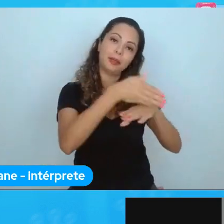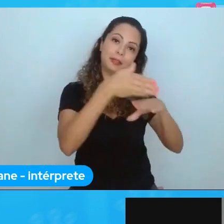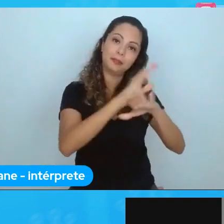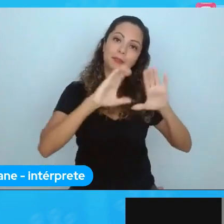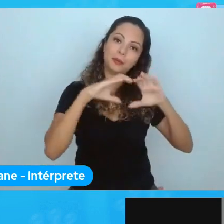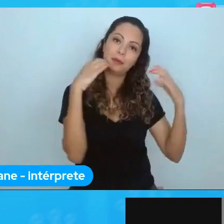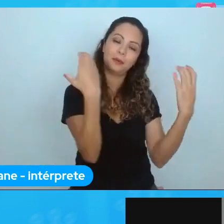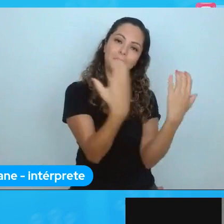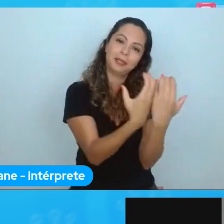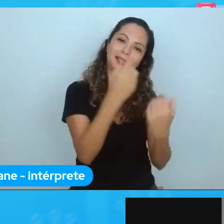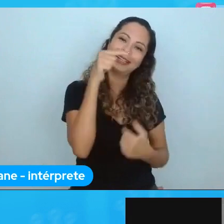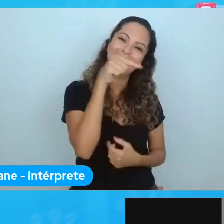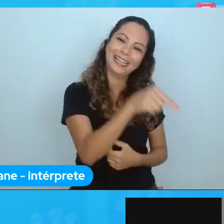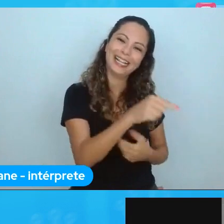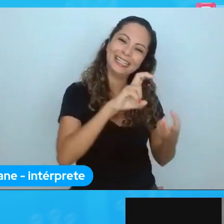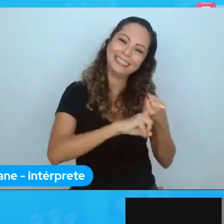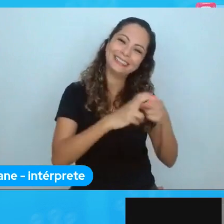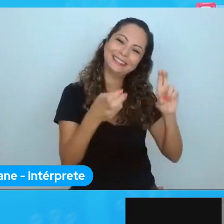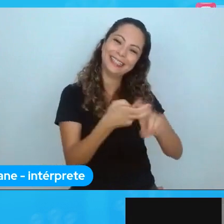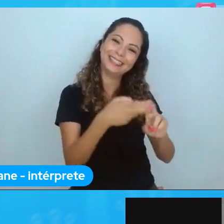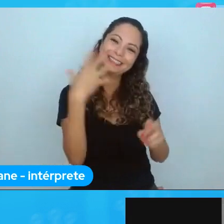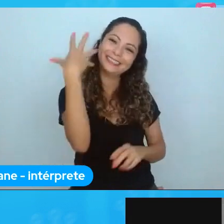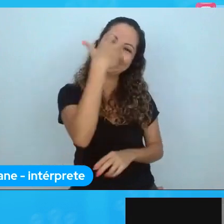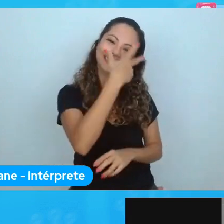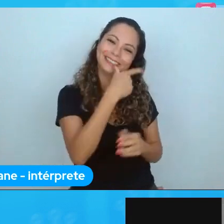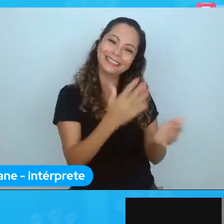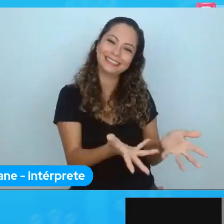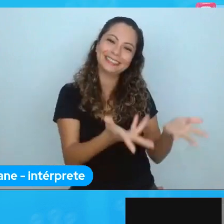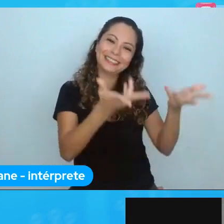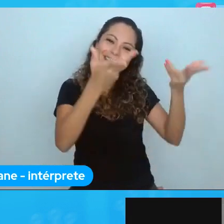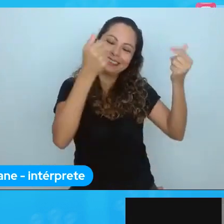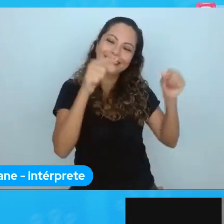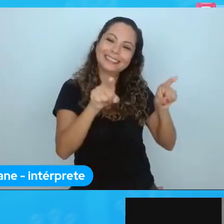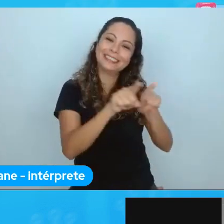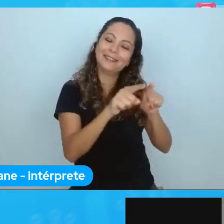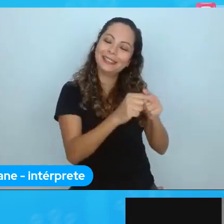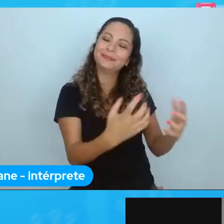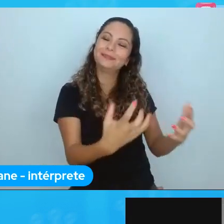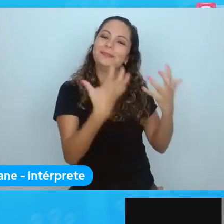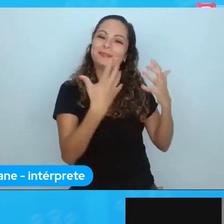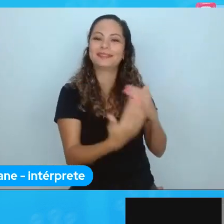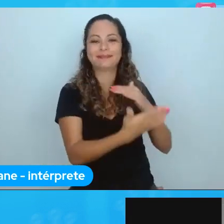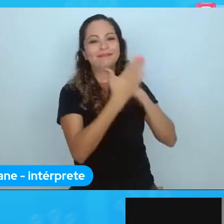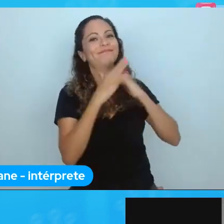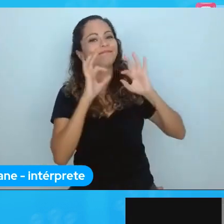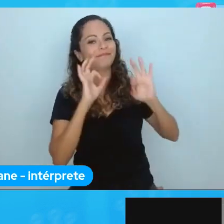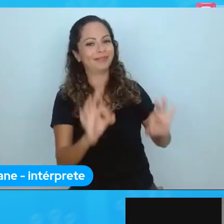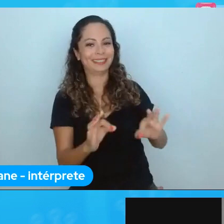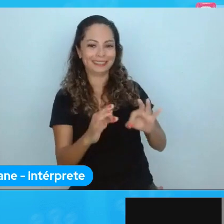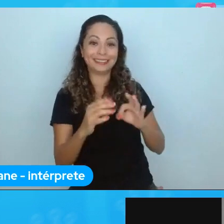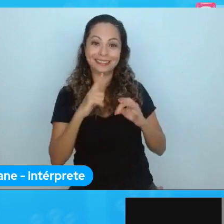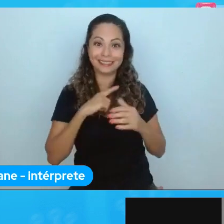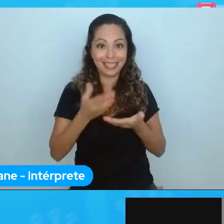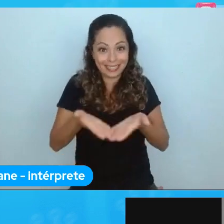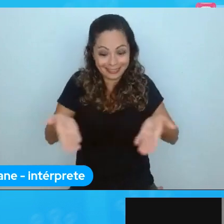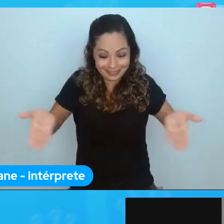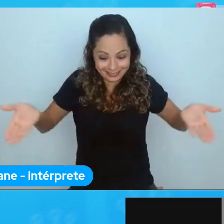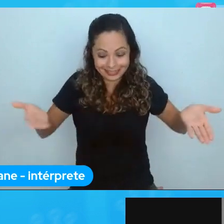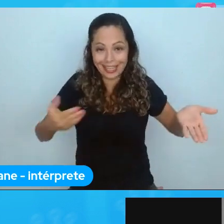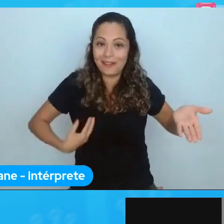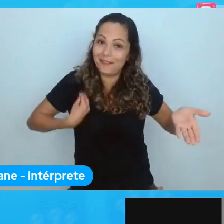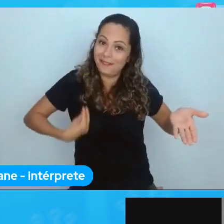ela é linda, maravilhosa e super incentivadora, a Leite está aí. E ajuda,